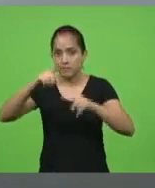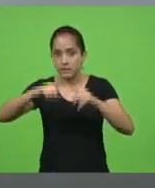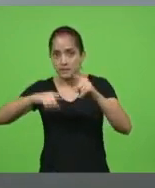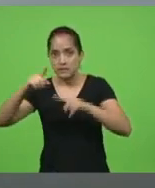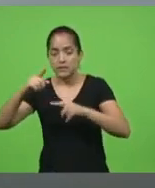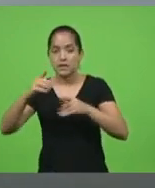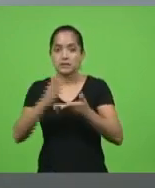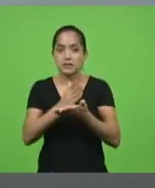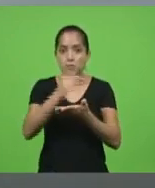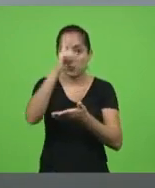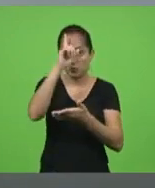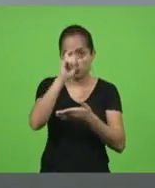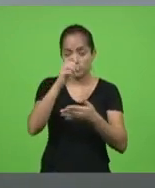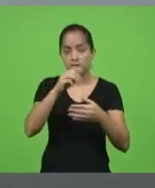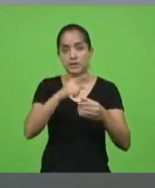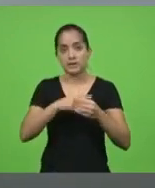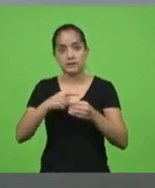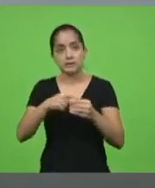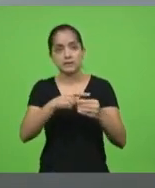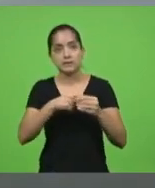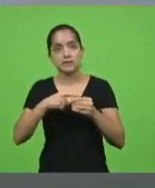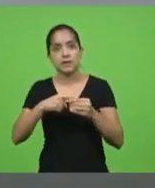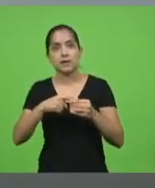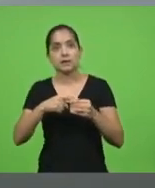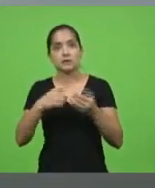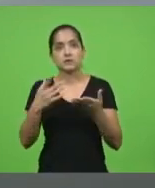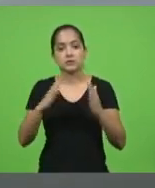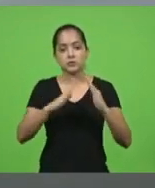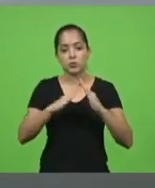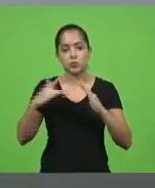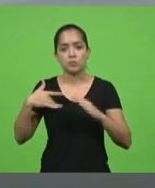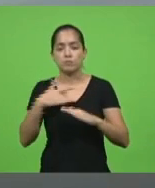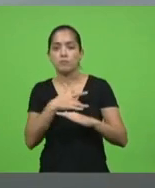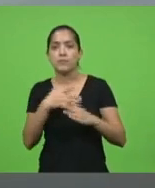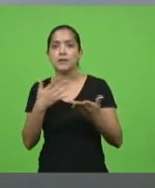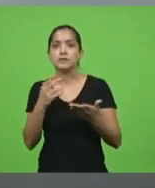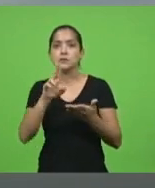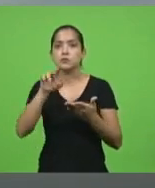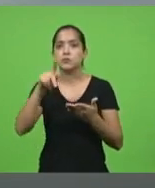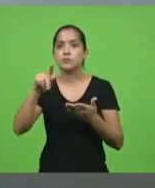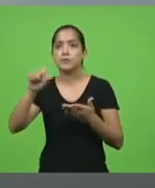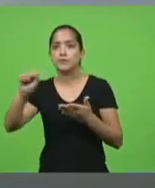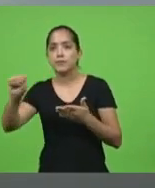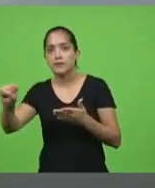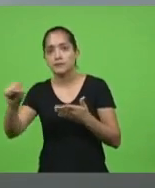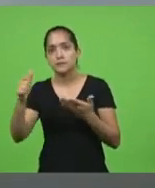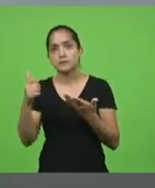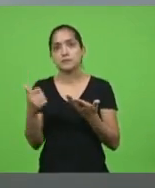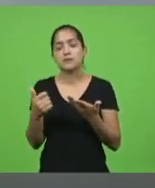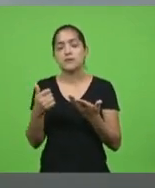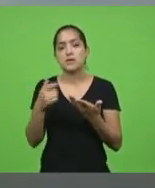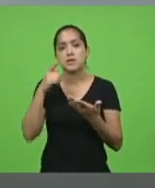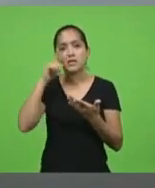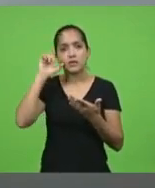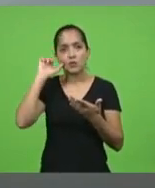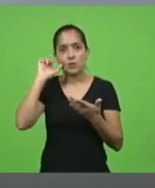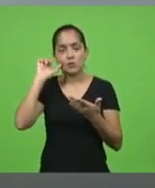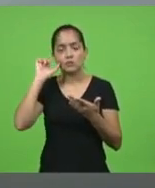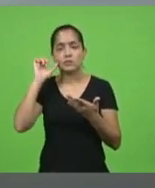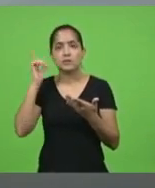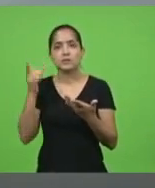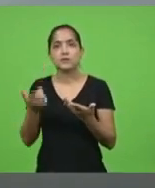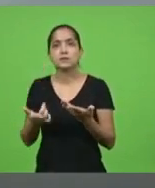em algumas cidades aí pronto-socorro Zupas e ontem nós somos surpreendidos até pelo